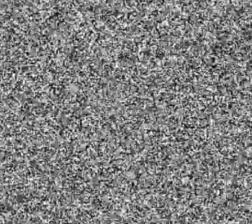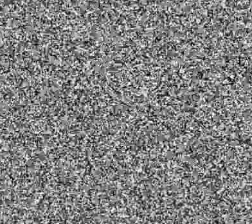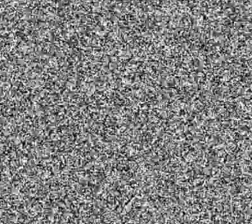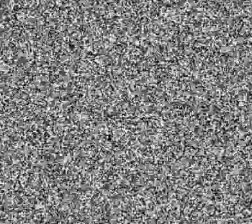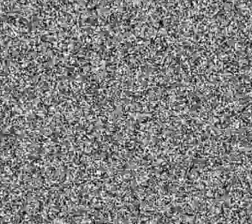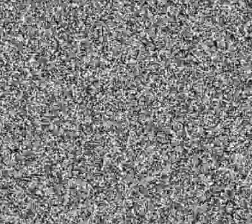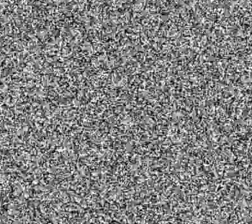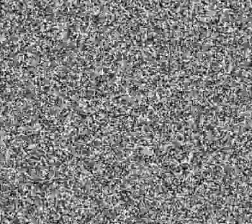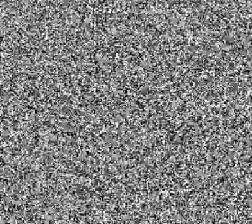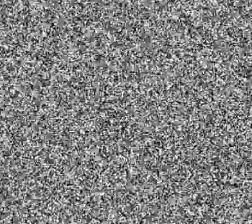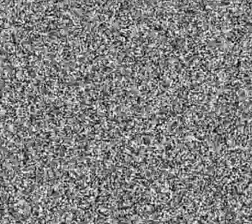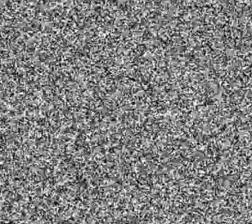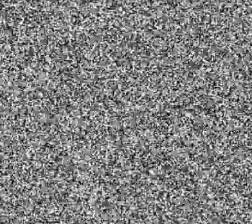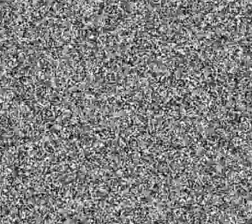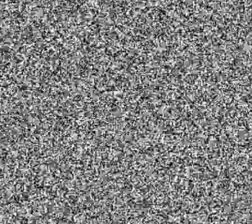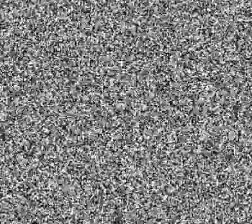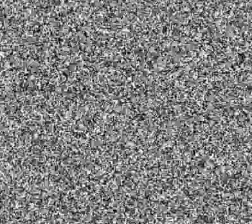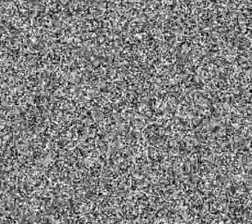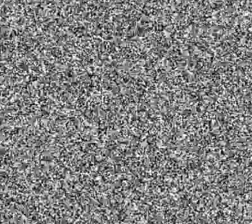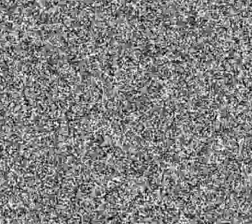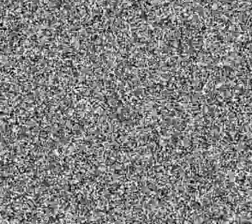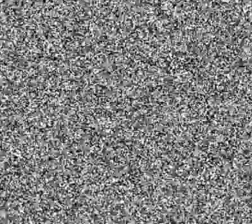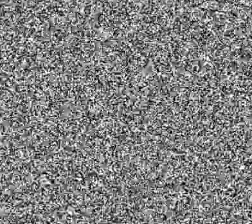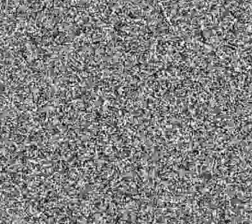lá Brasília,